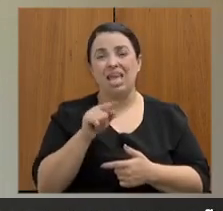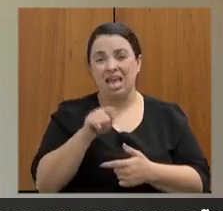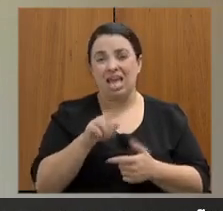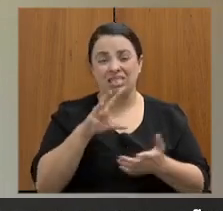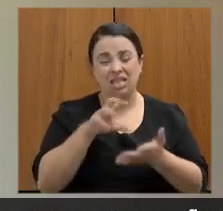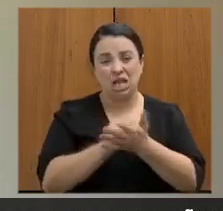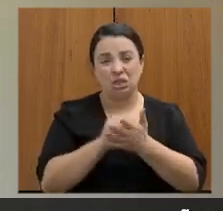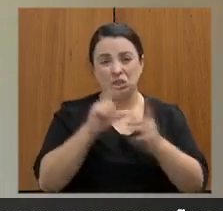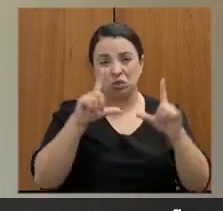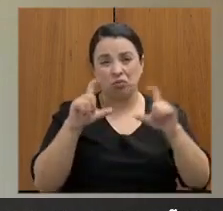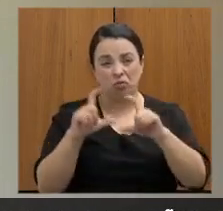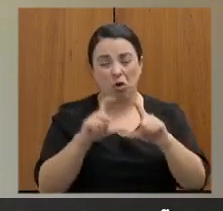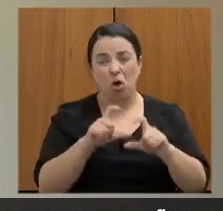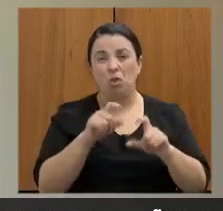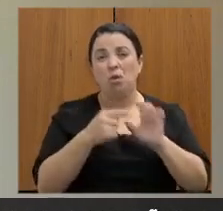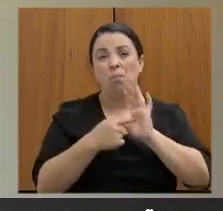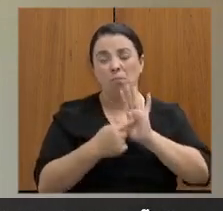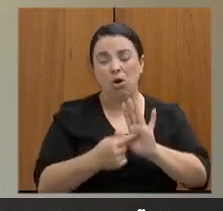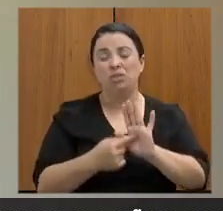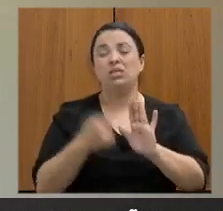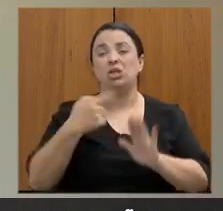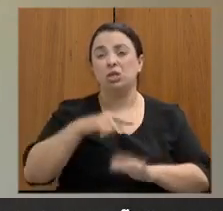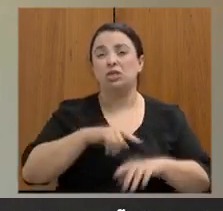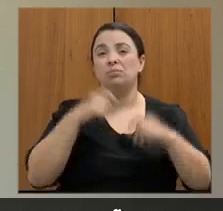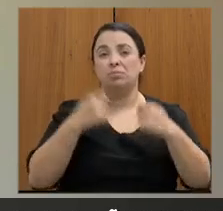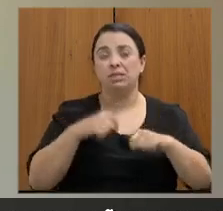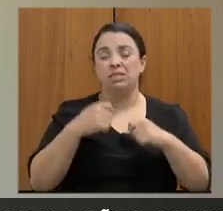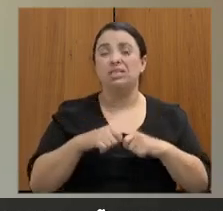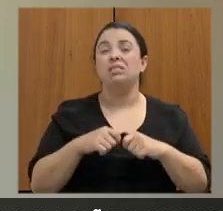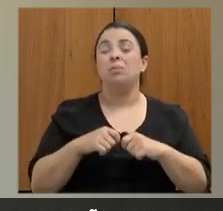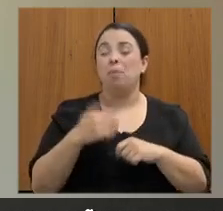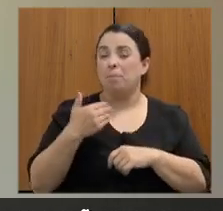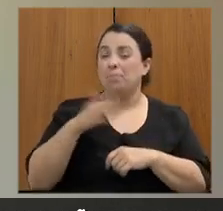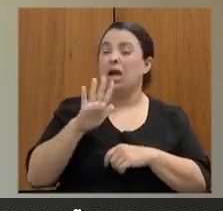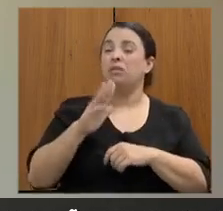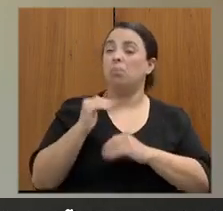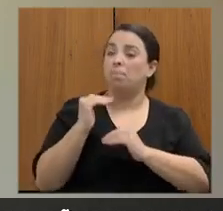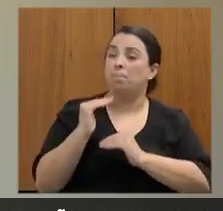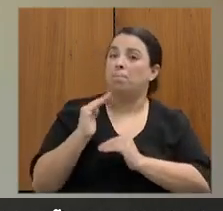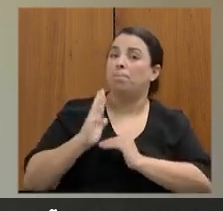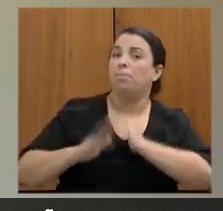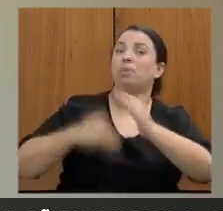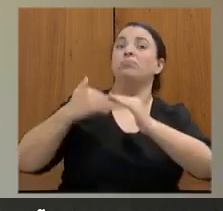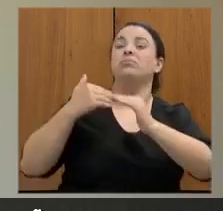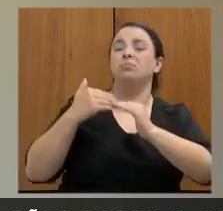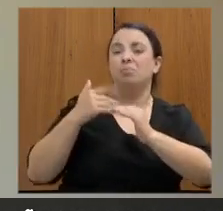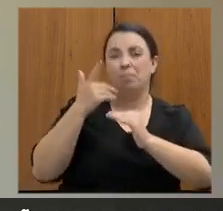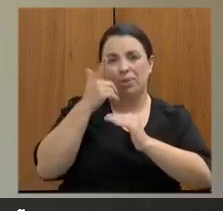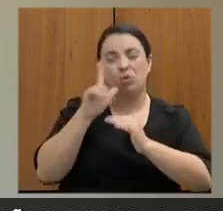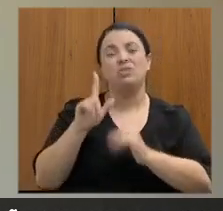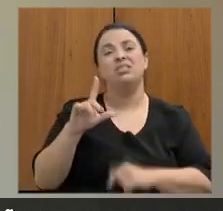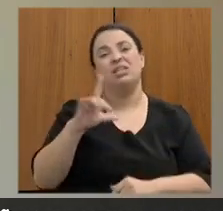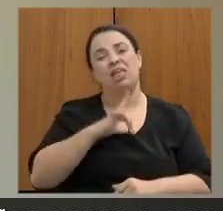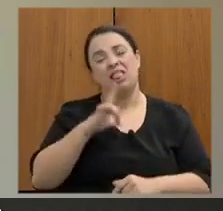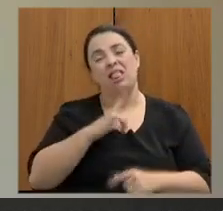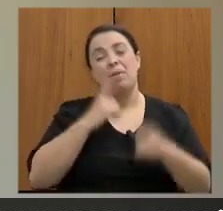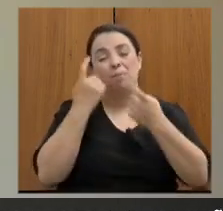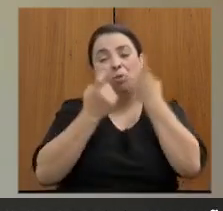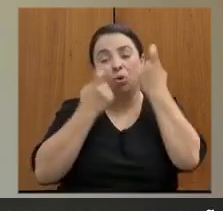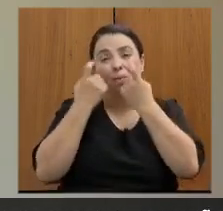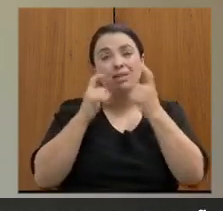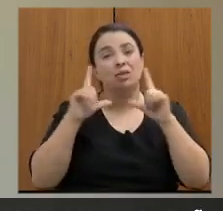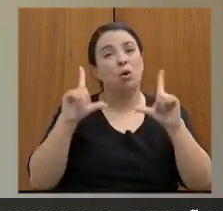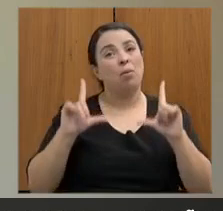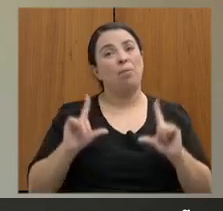deixam mais que evidente que a gente precisa dar um salto para sermos termos menos preocupação